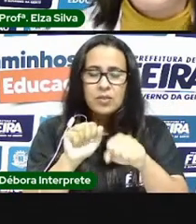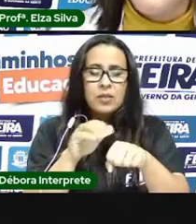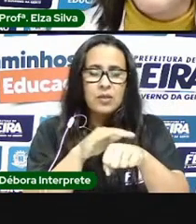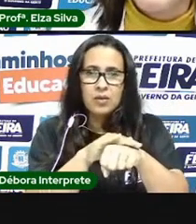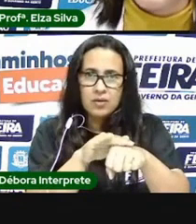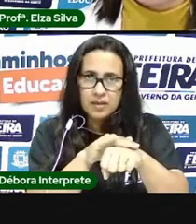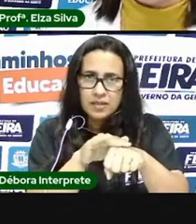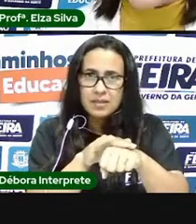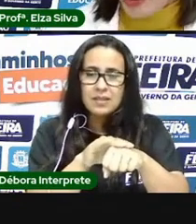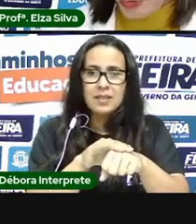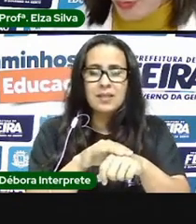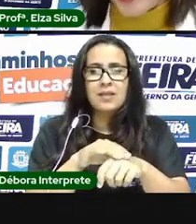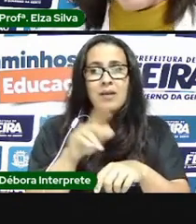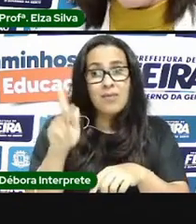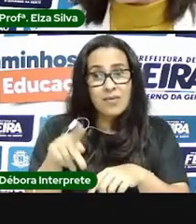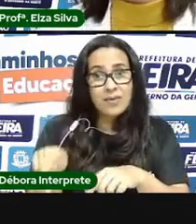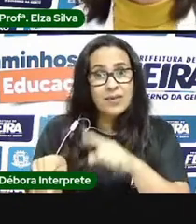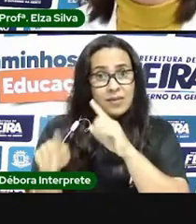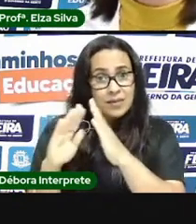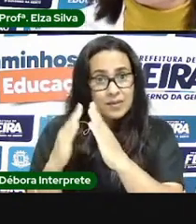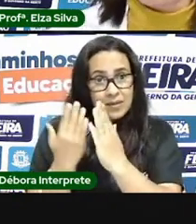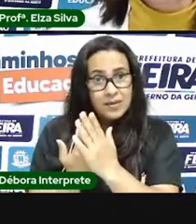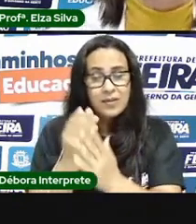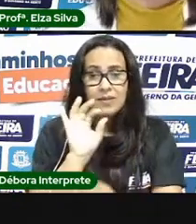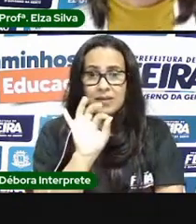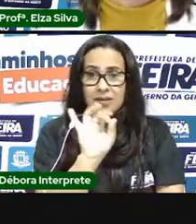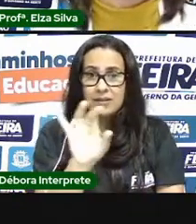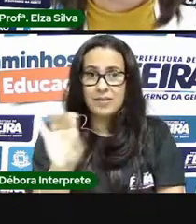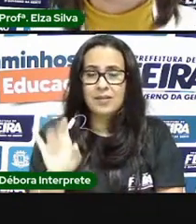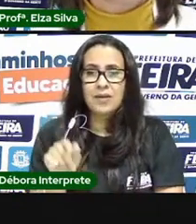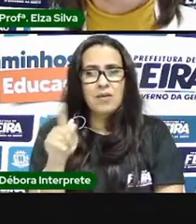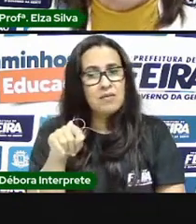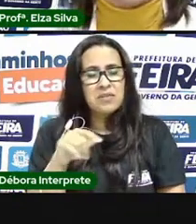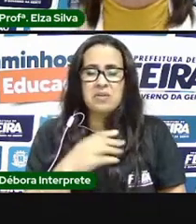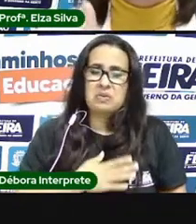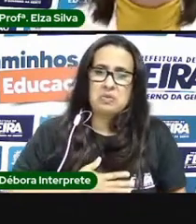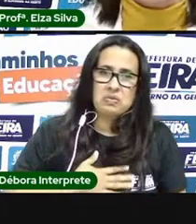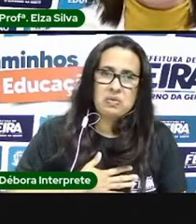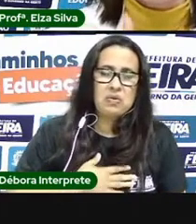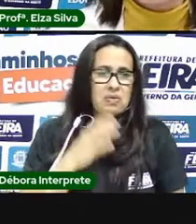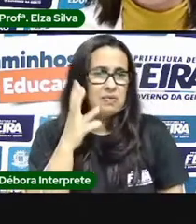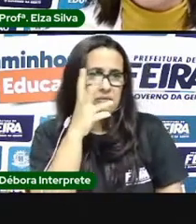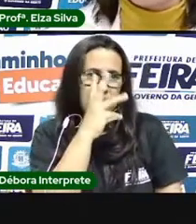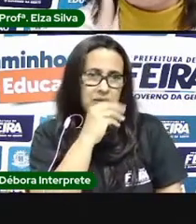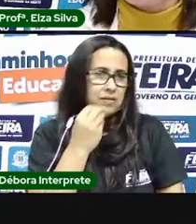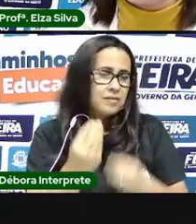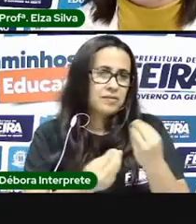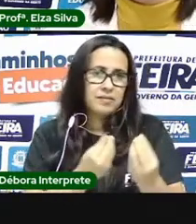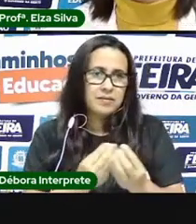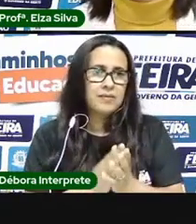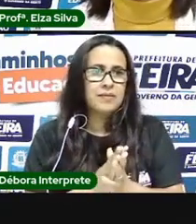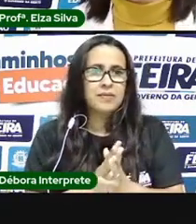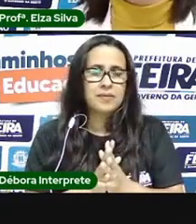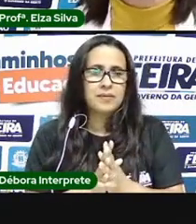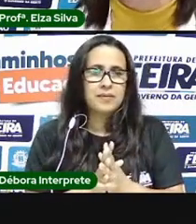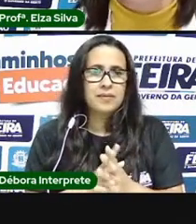respeito das imagens que a proelza mostrou digam se gostaram se acharam bonito eu sei que vocês aí muitos de